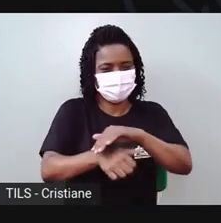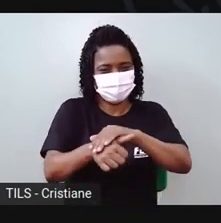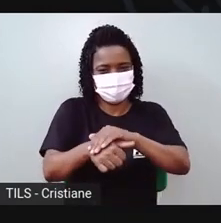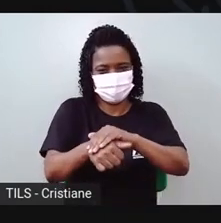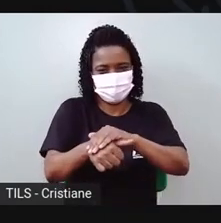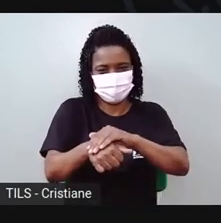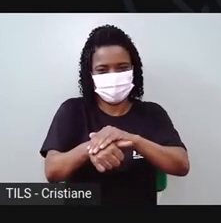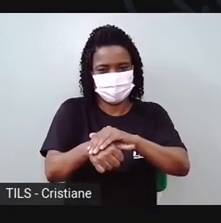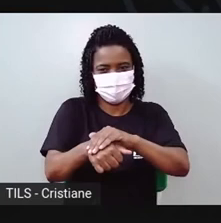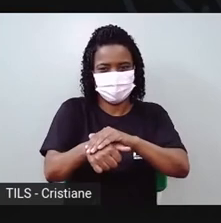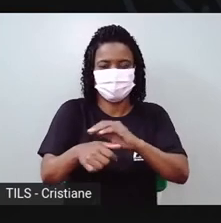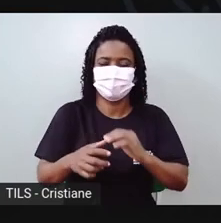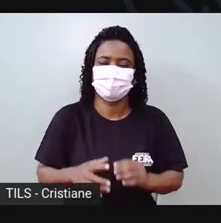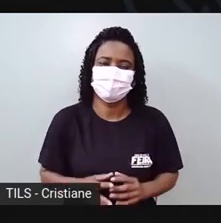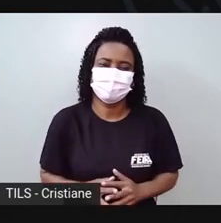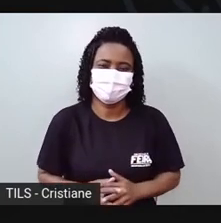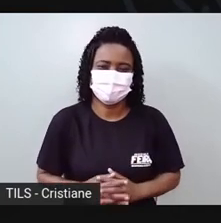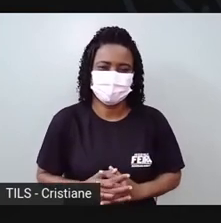a gente vai colocar aqui,